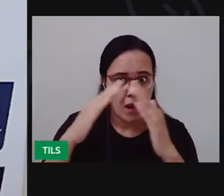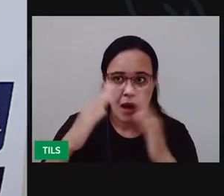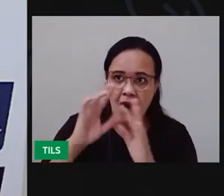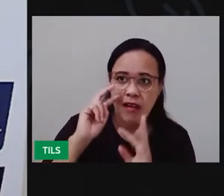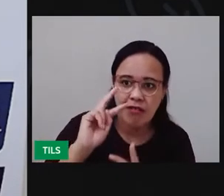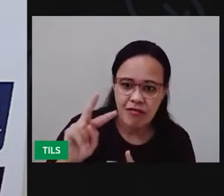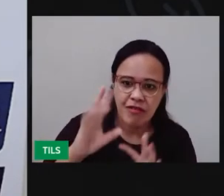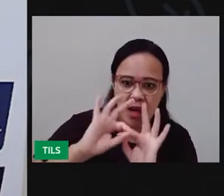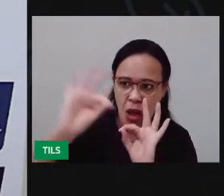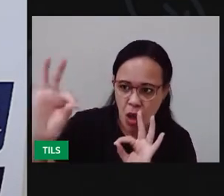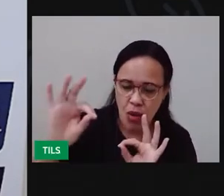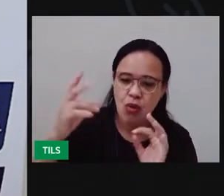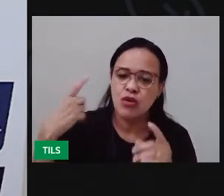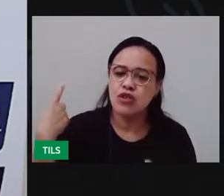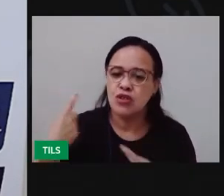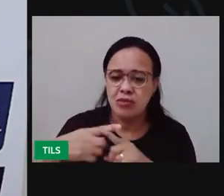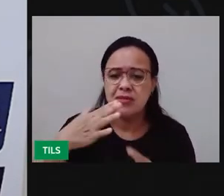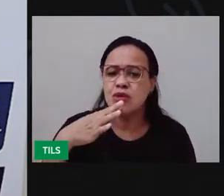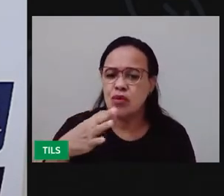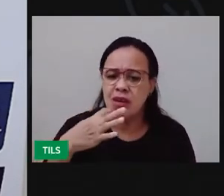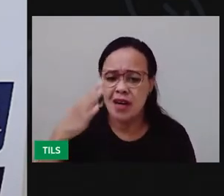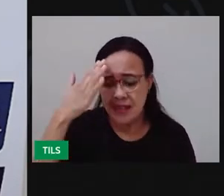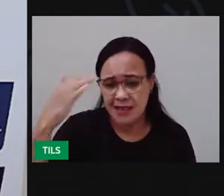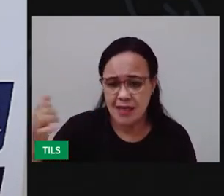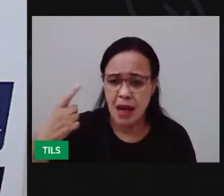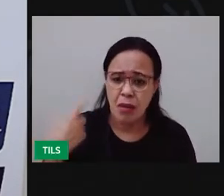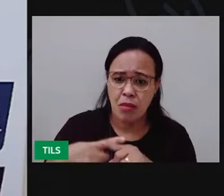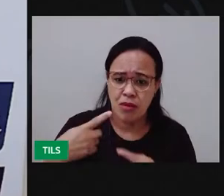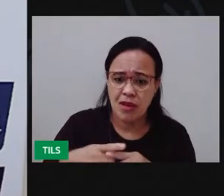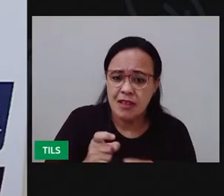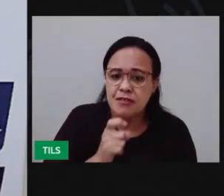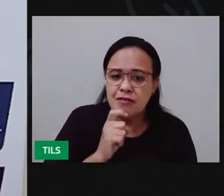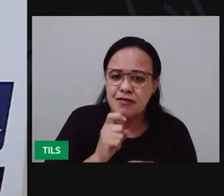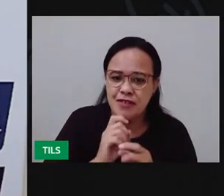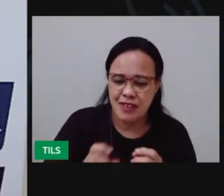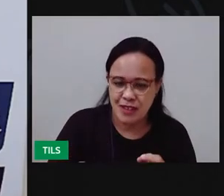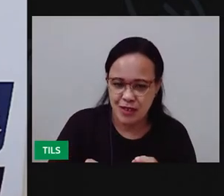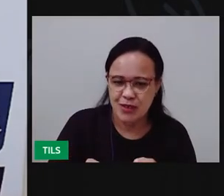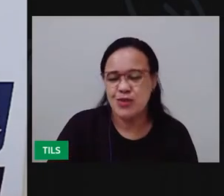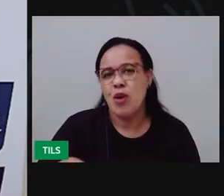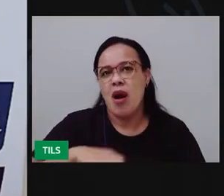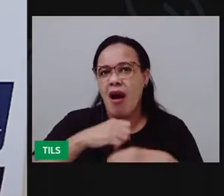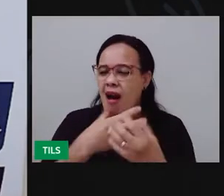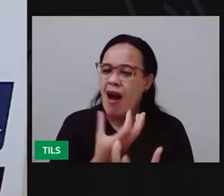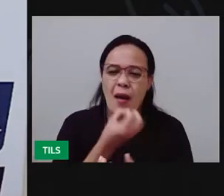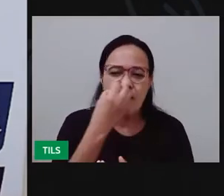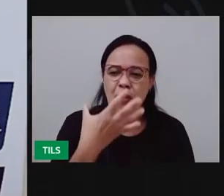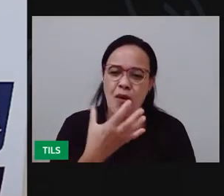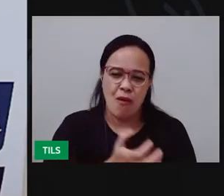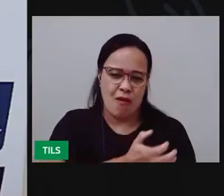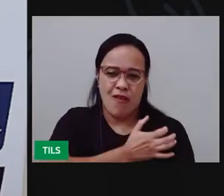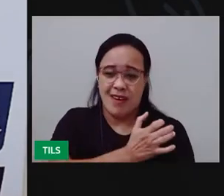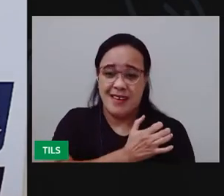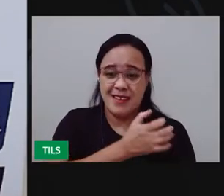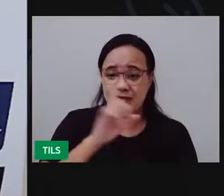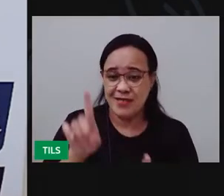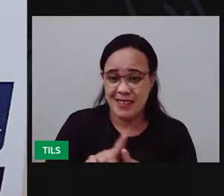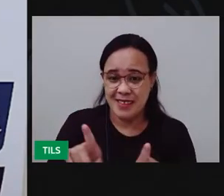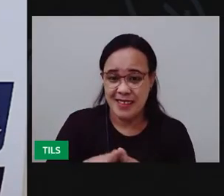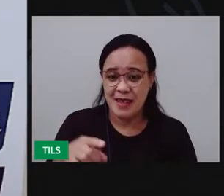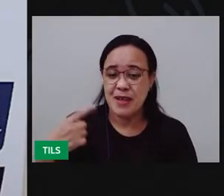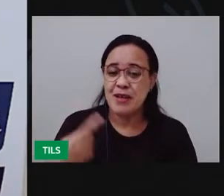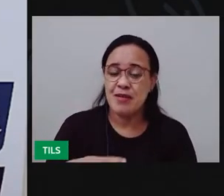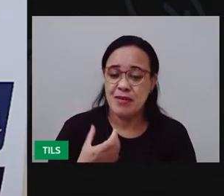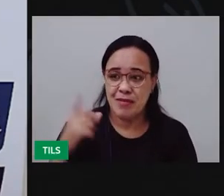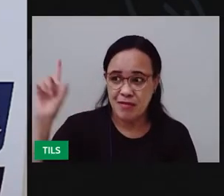Quando o inverno aparece, é riqueza para o sertão. O sertanejo não sofre no período do verão. Come agradecendo a